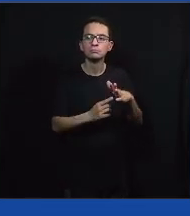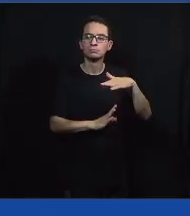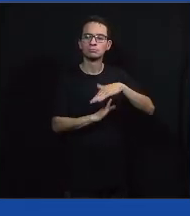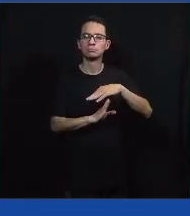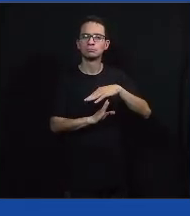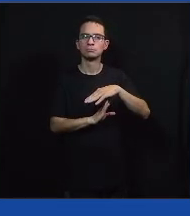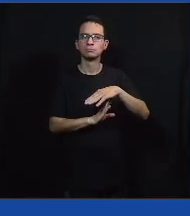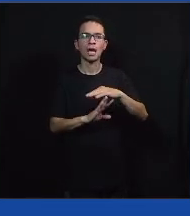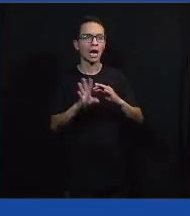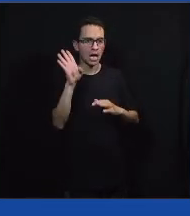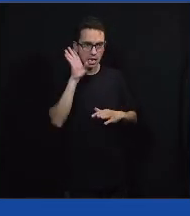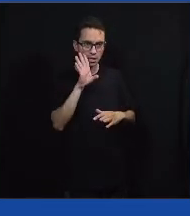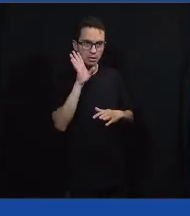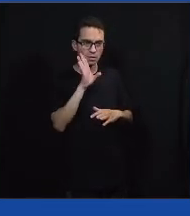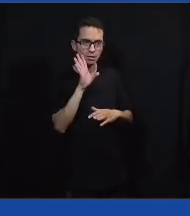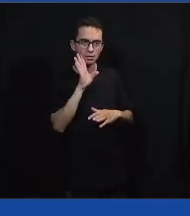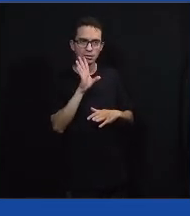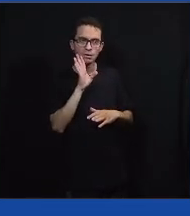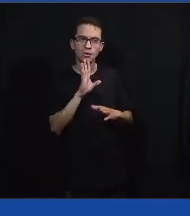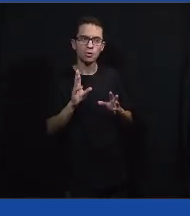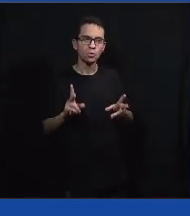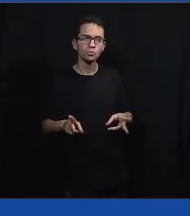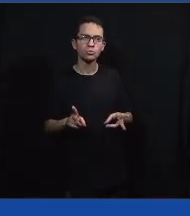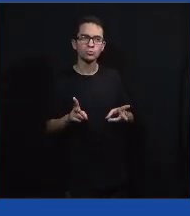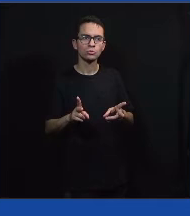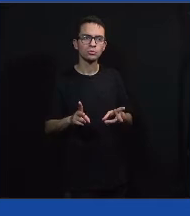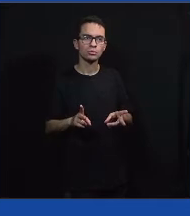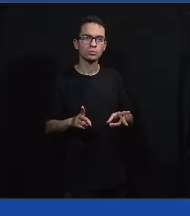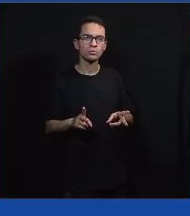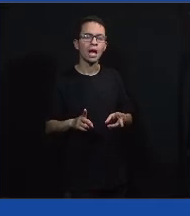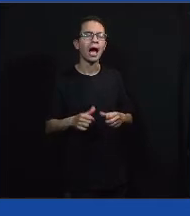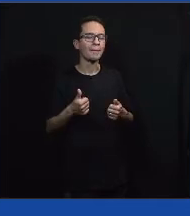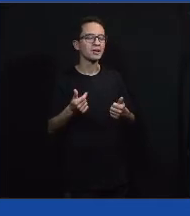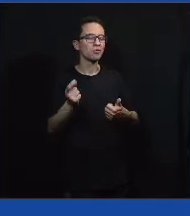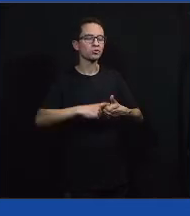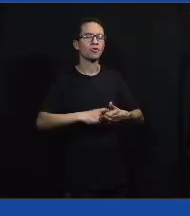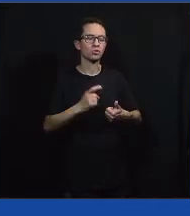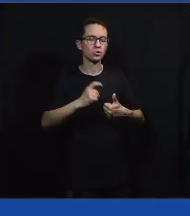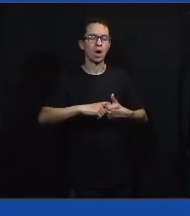Mas, legal. Show, vamos pra... Ah, tá falando. Vai lá, Carol.